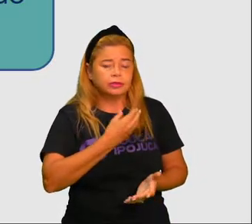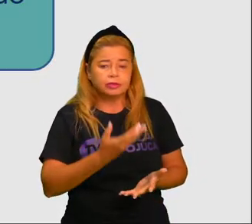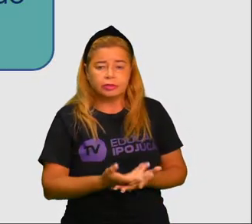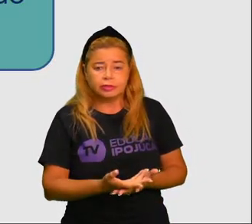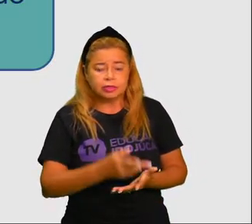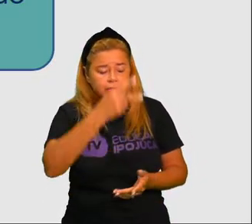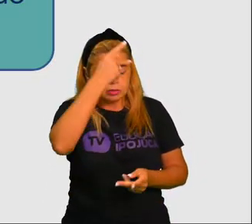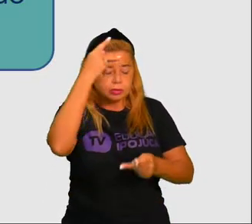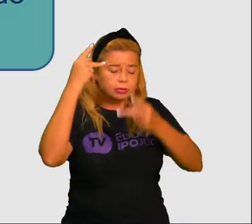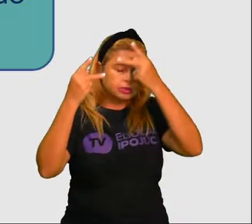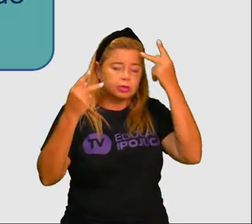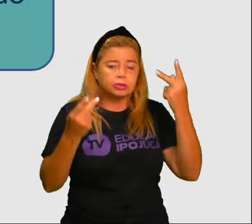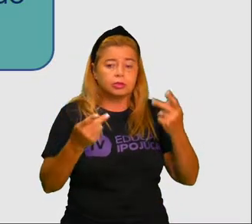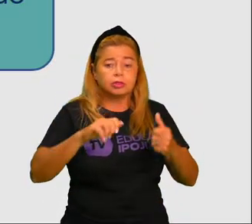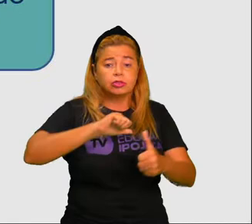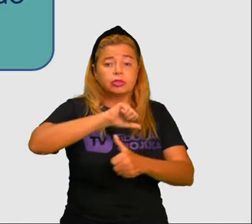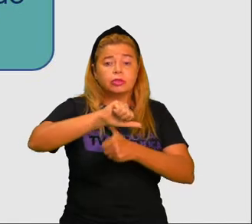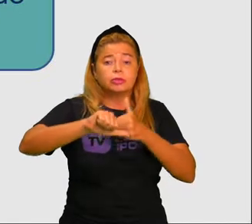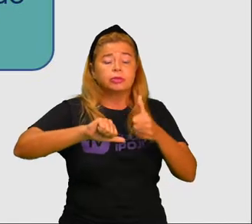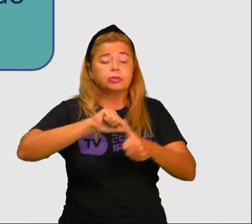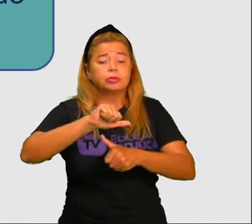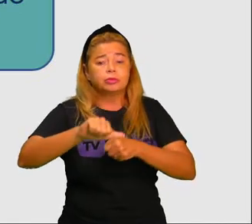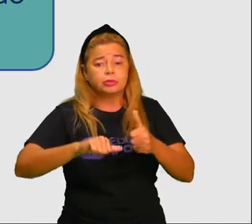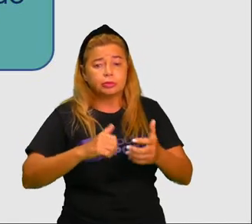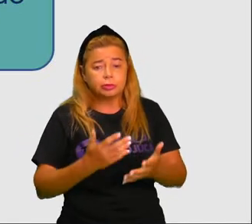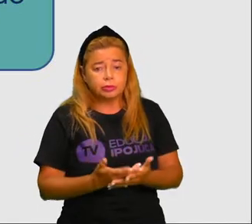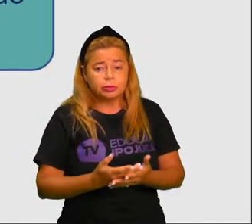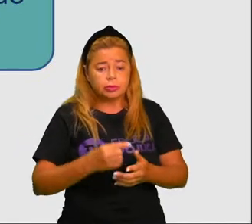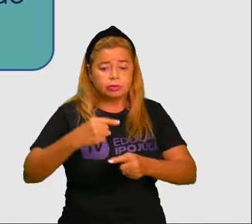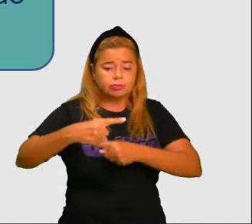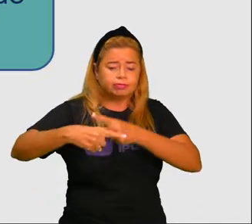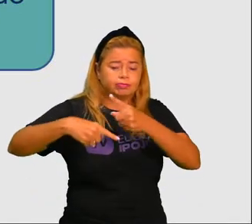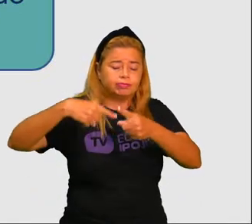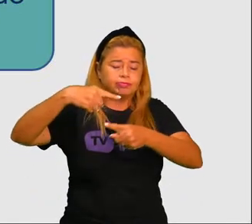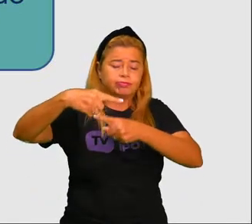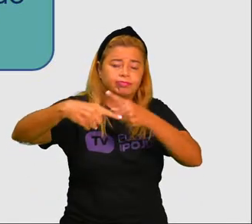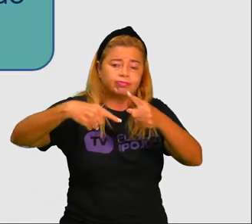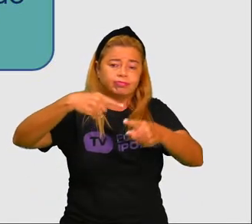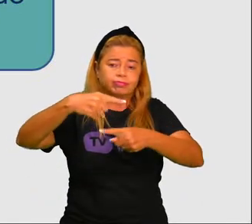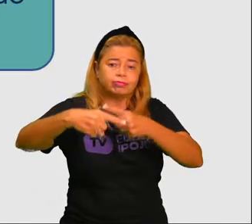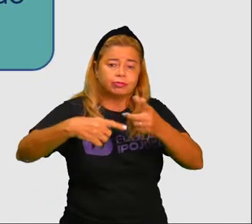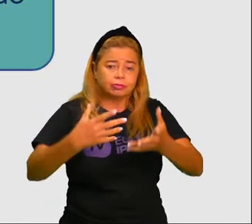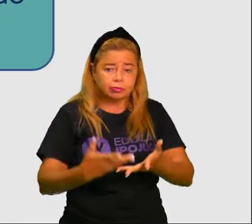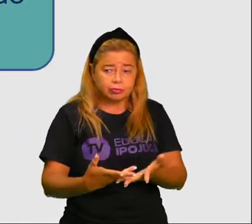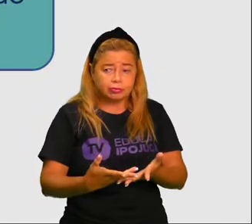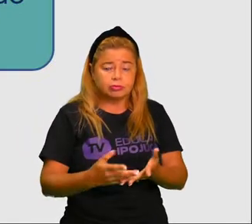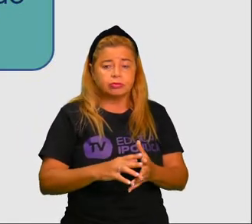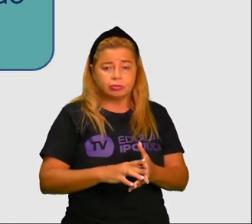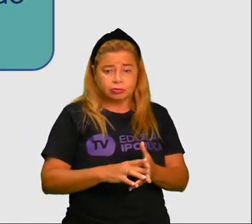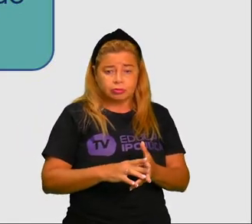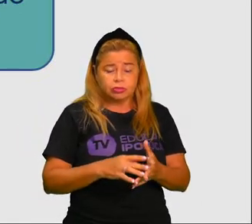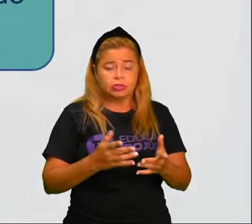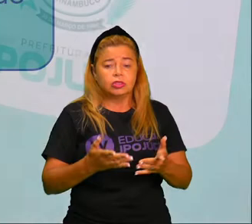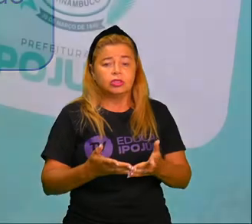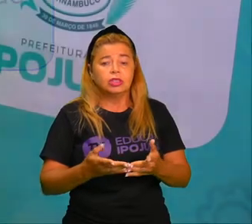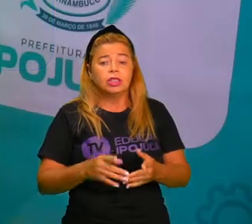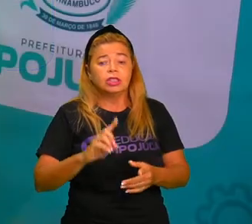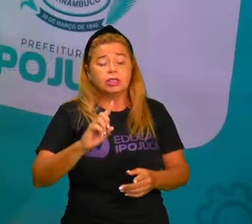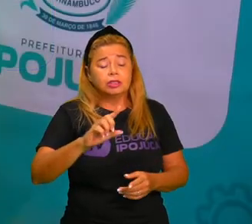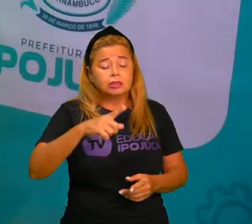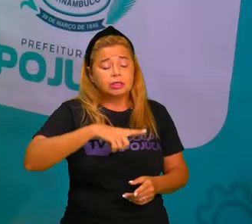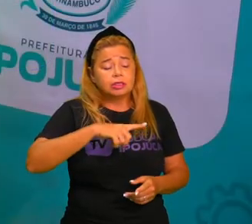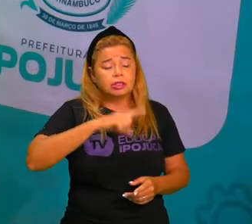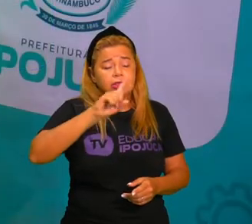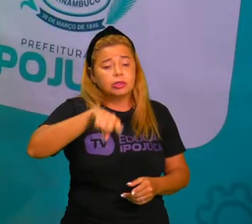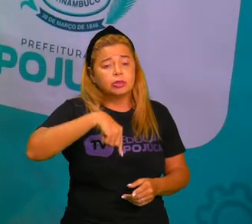Algumas dessas modificações são transmitidas através de gerações. Enquanto outras deixam de existir. E